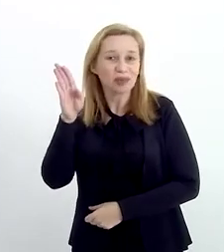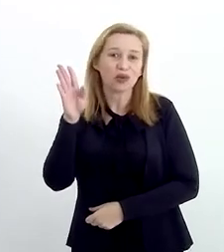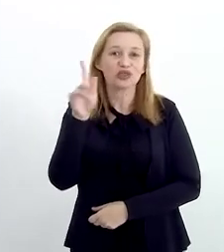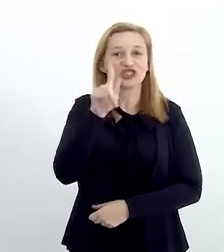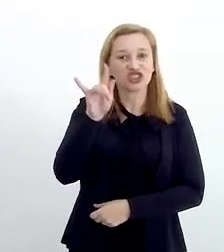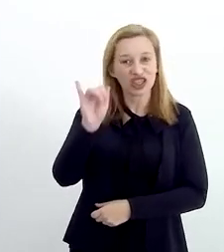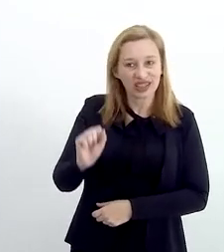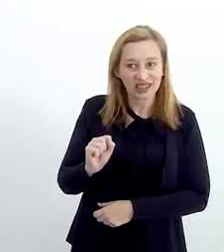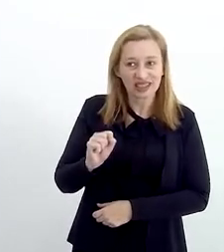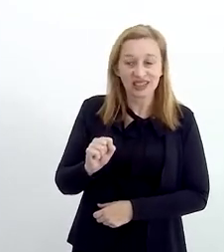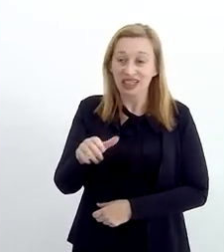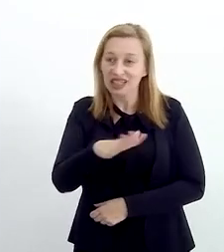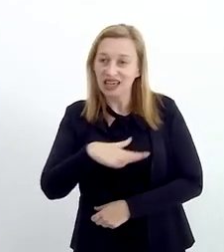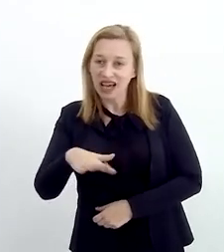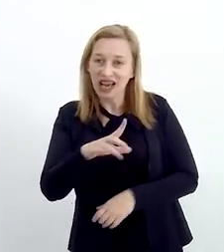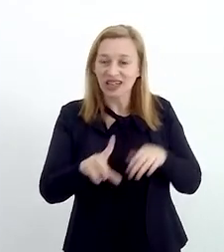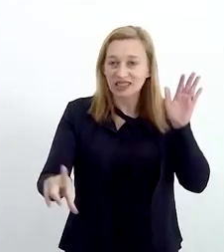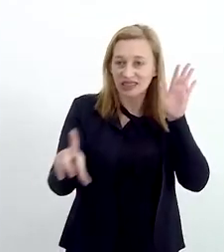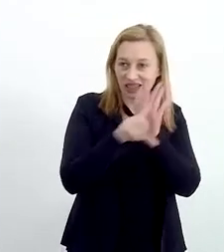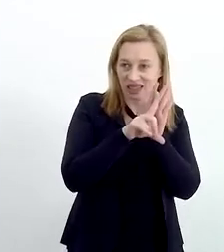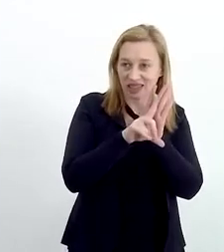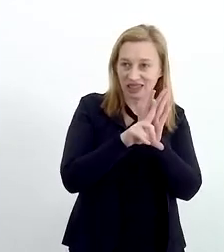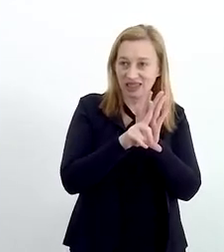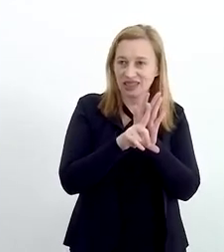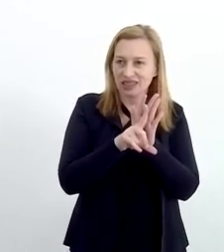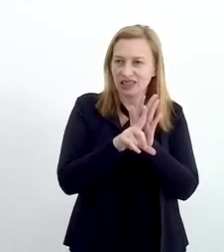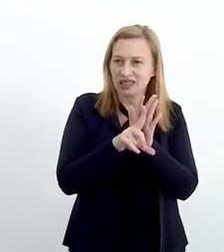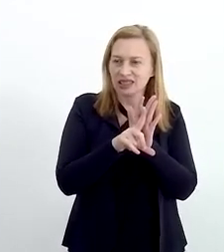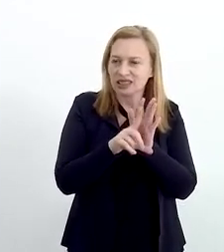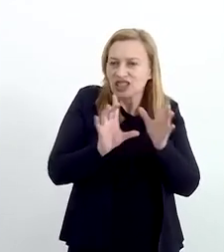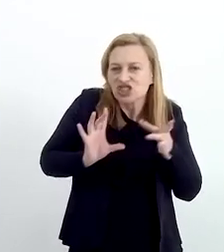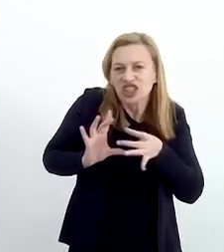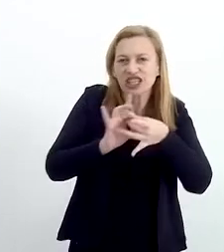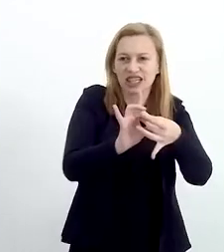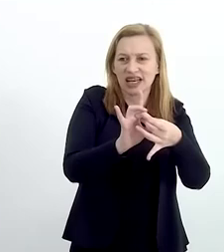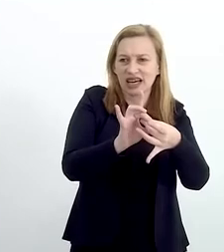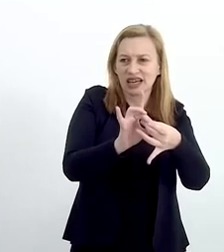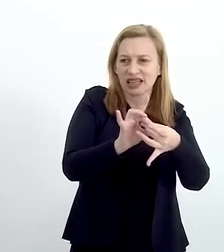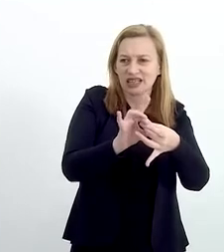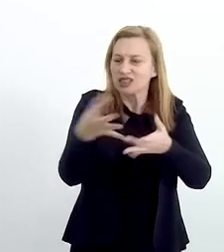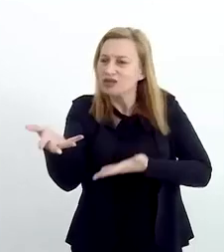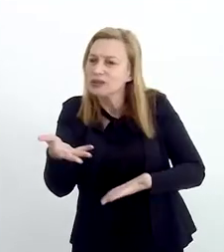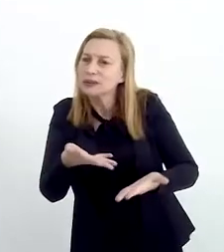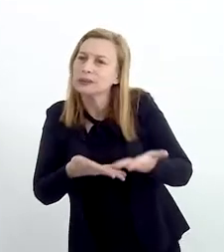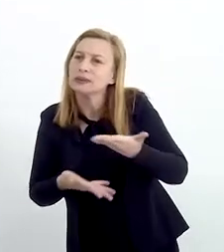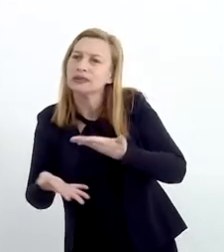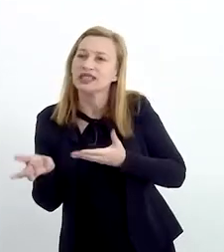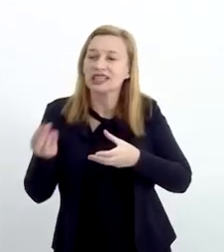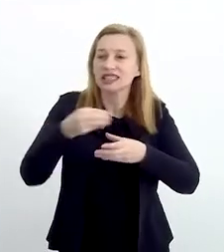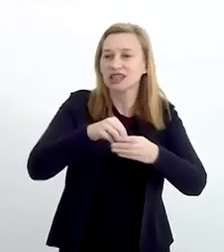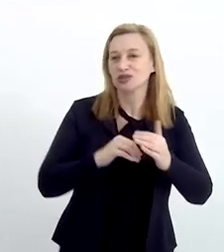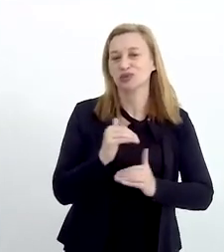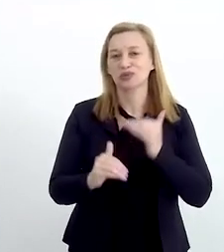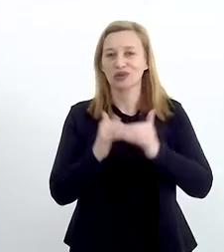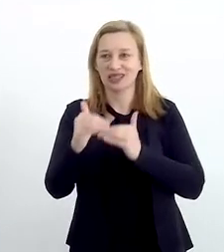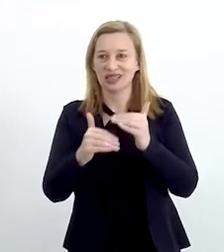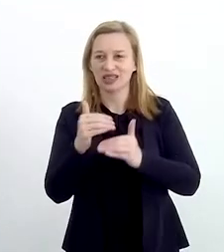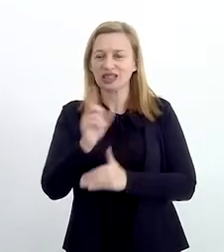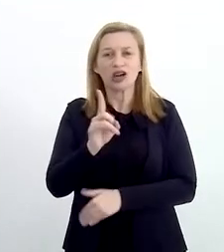É fundamental, Geisa, que o setor legislativo esteja engajado e